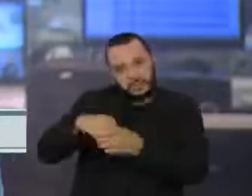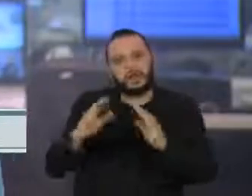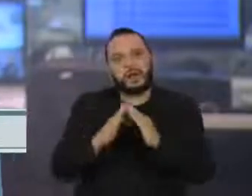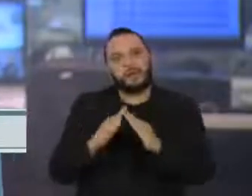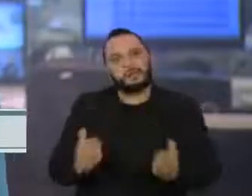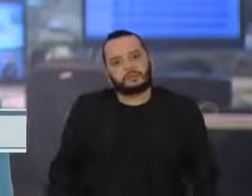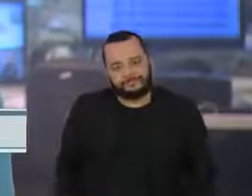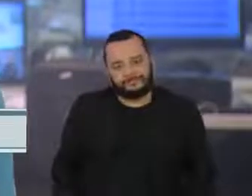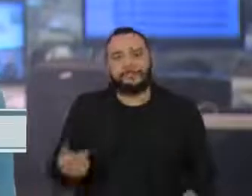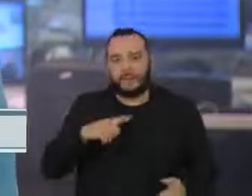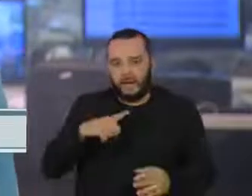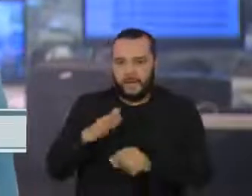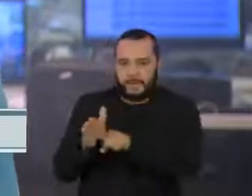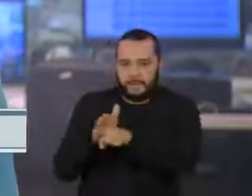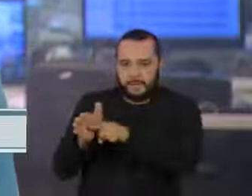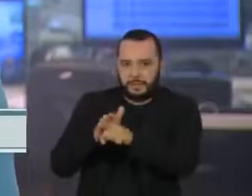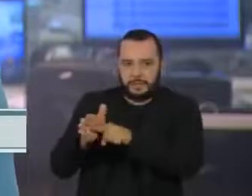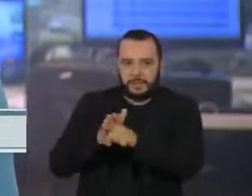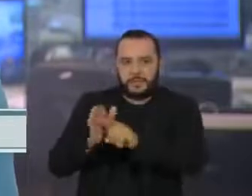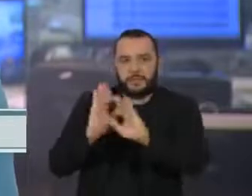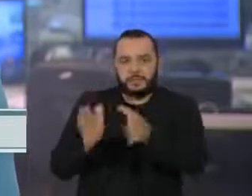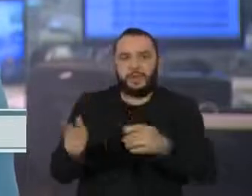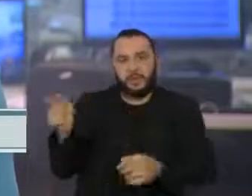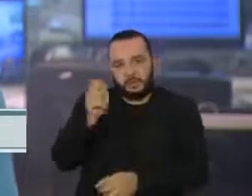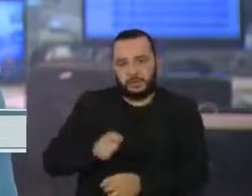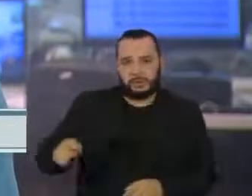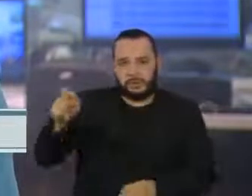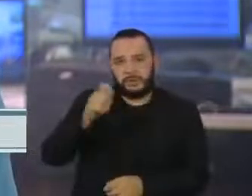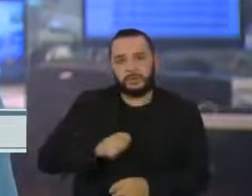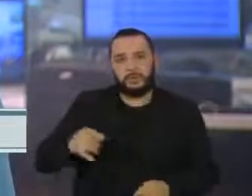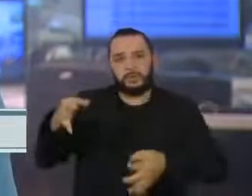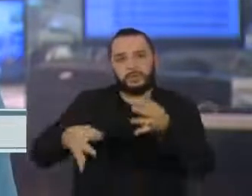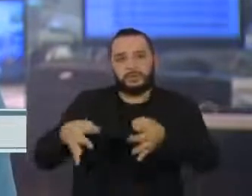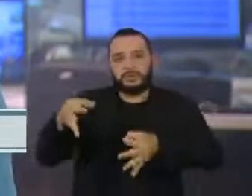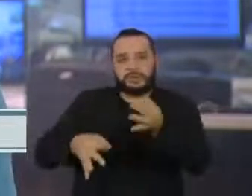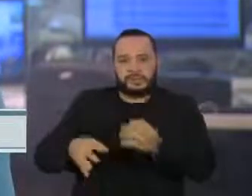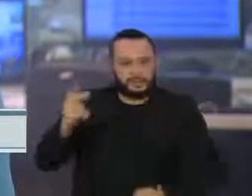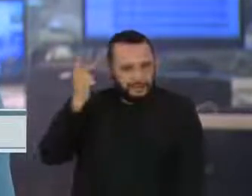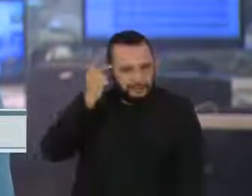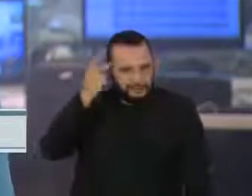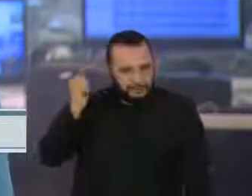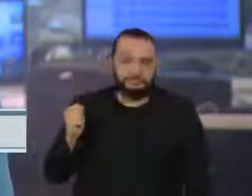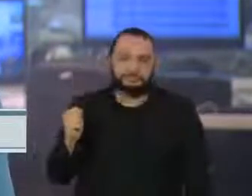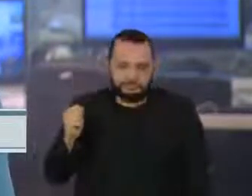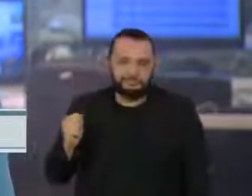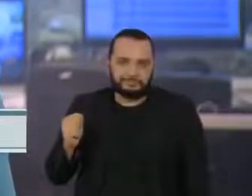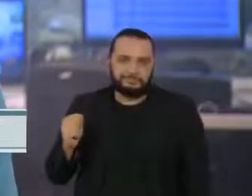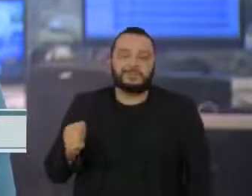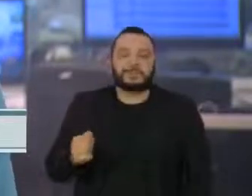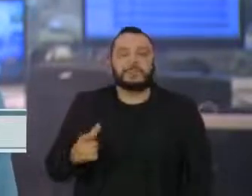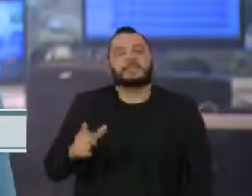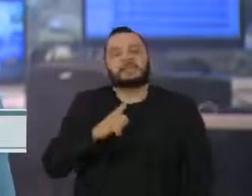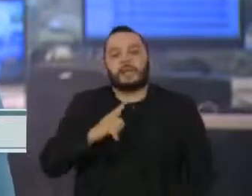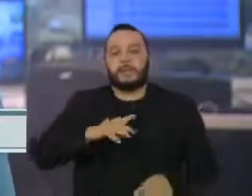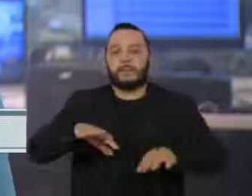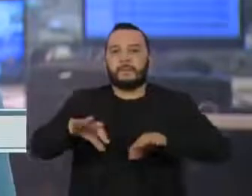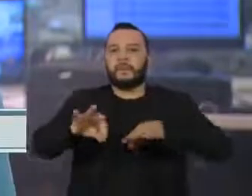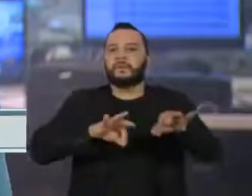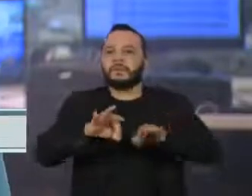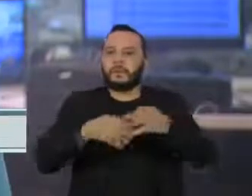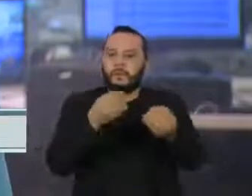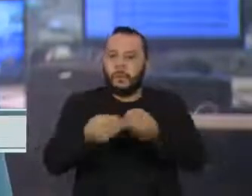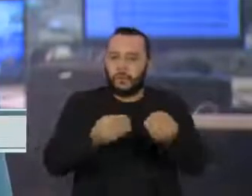Esse é o resultado de uma pesquisa feita pela Associação dos Magistrados de São Paulo. Neste contexto, surge um projeto que